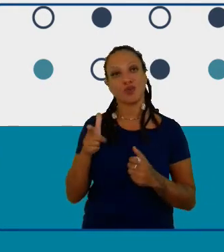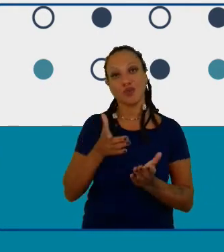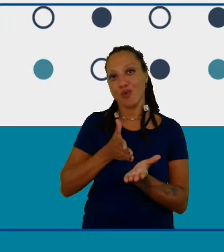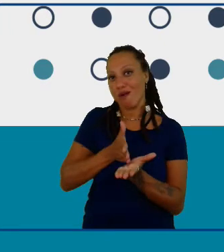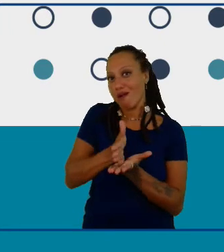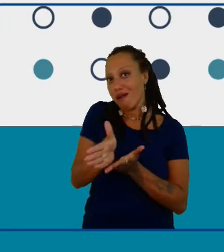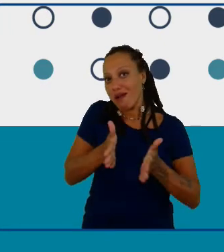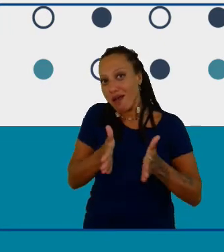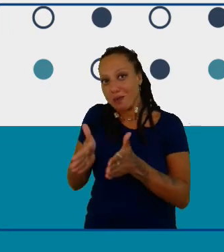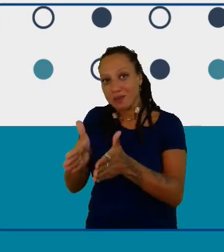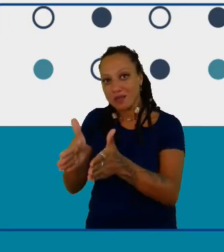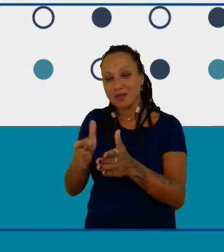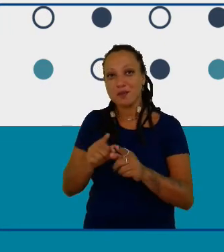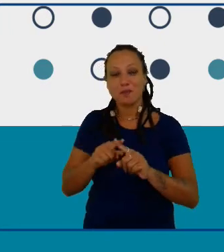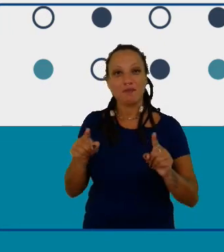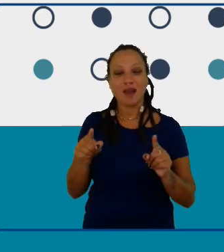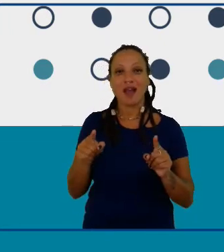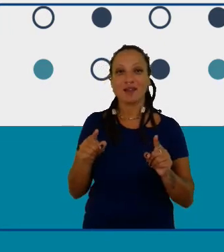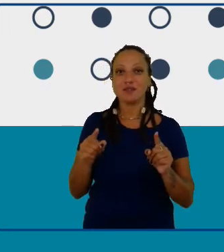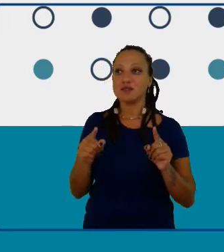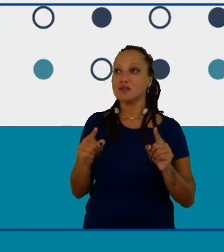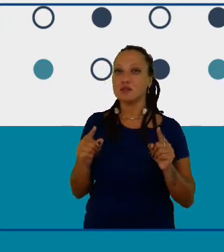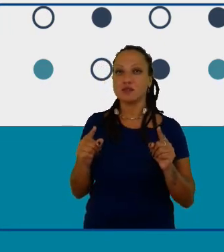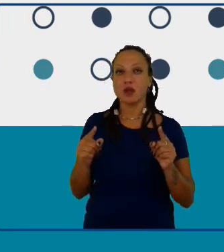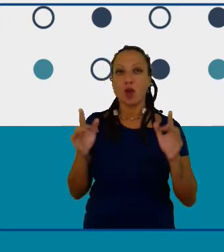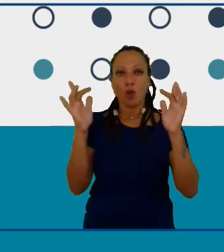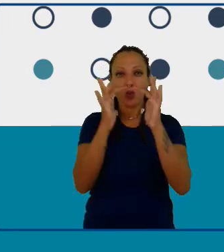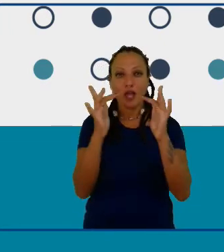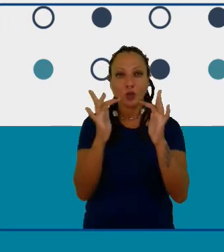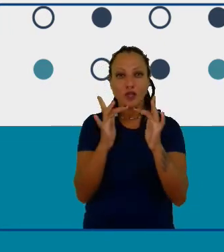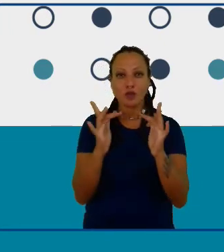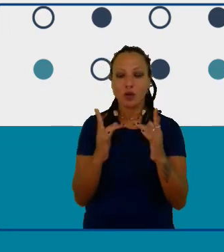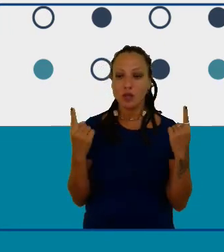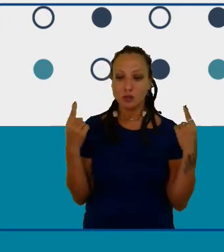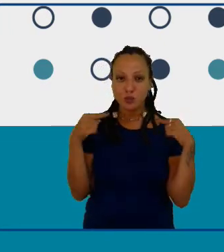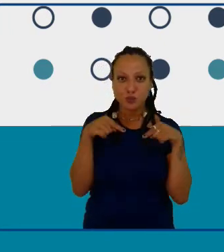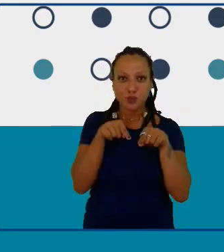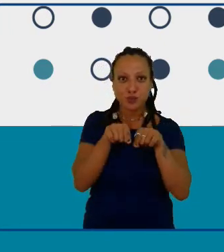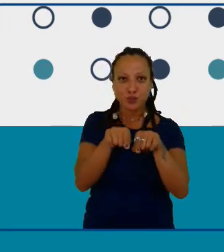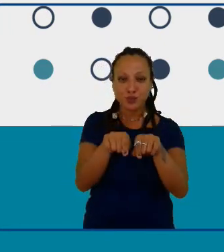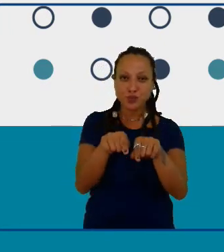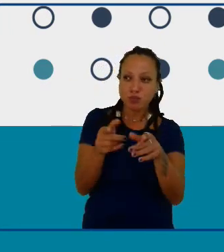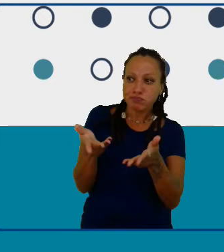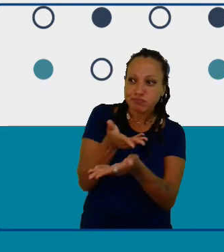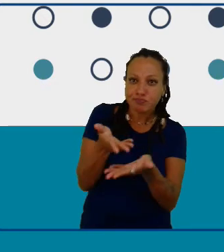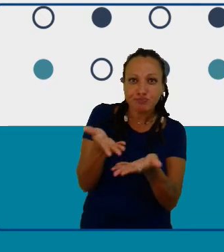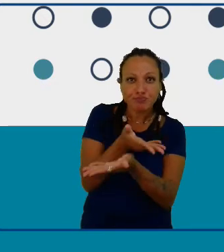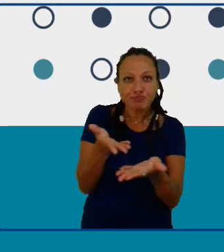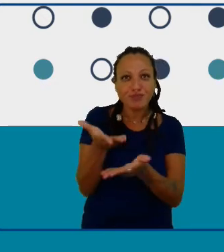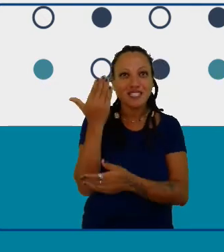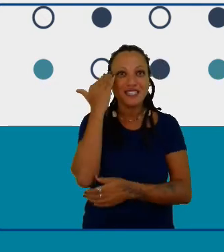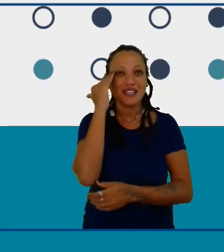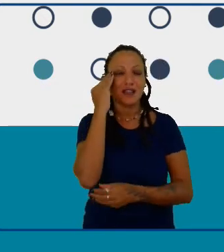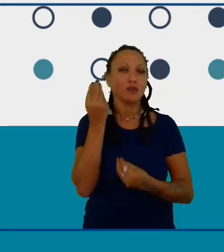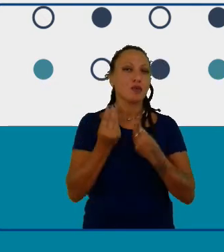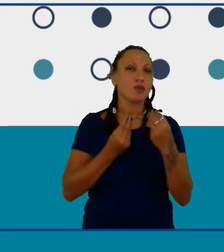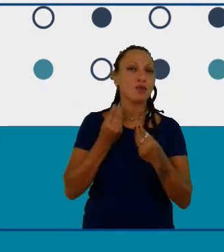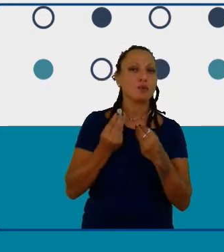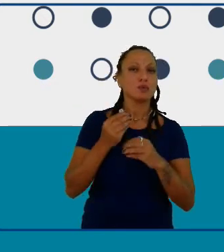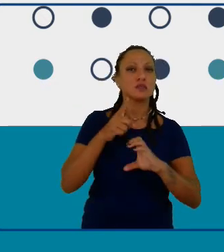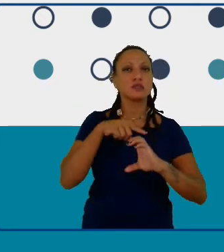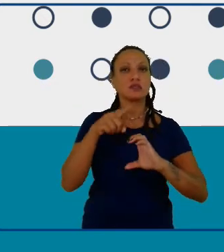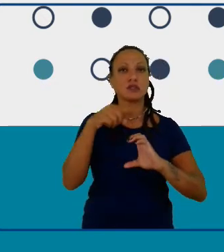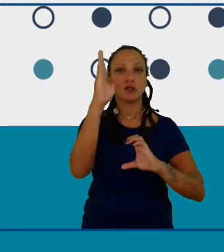fomos estreitando os laços e fomos conversando mais e entendendo as complexidades da ciência no Brasil entendendo